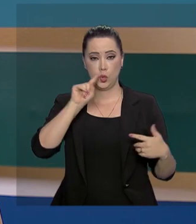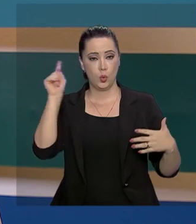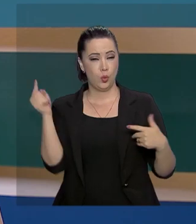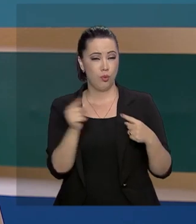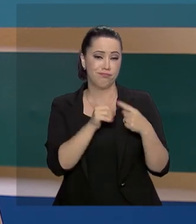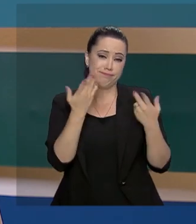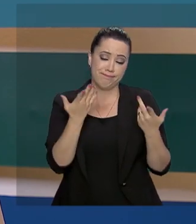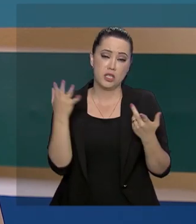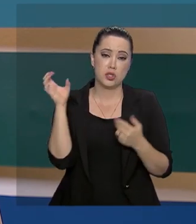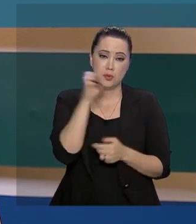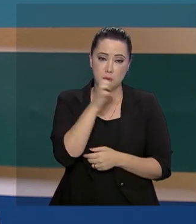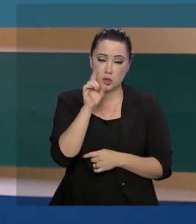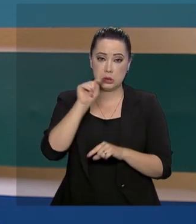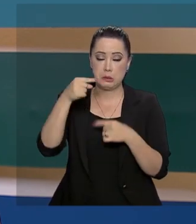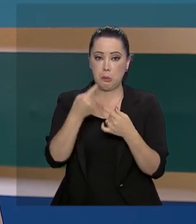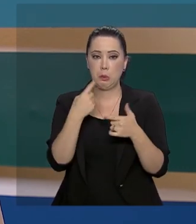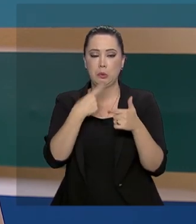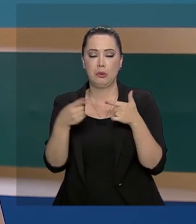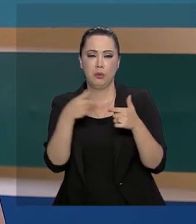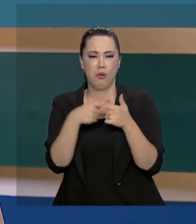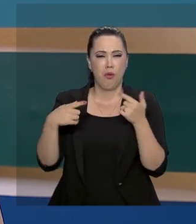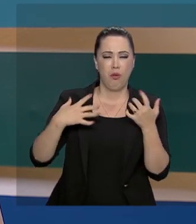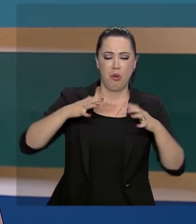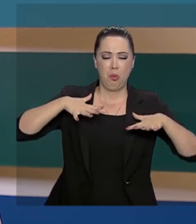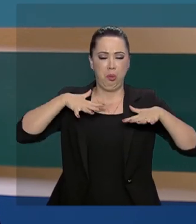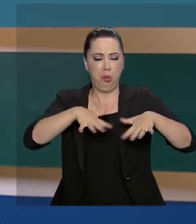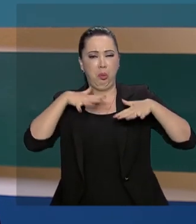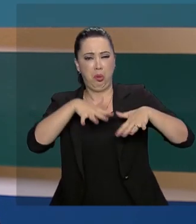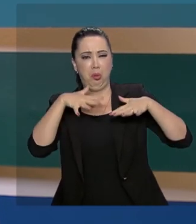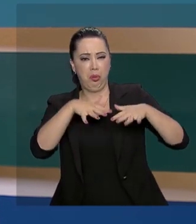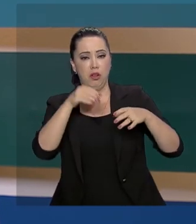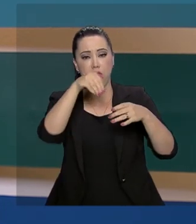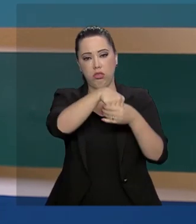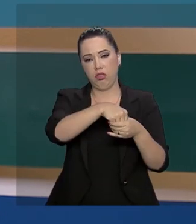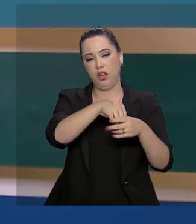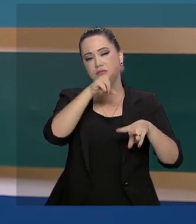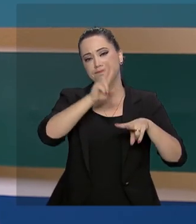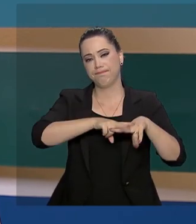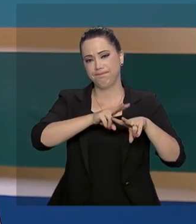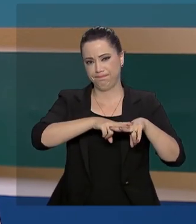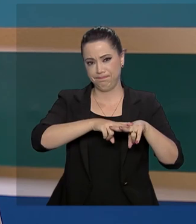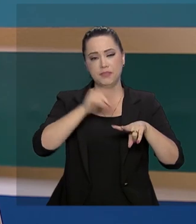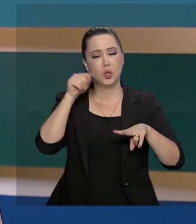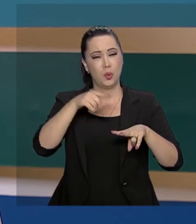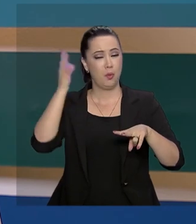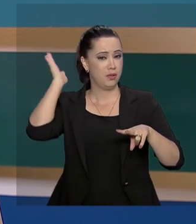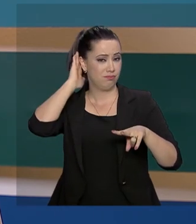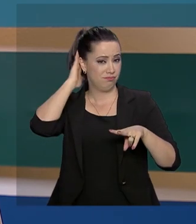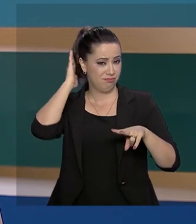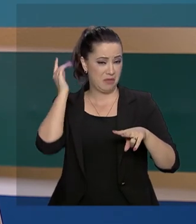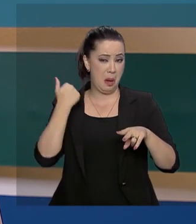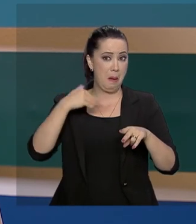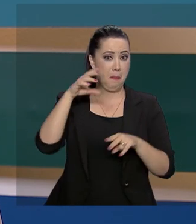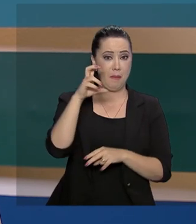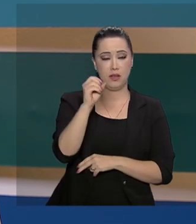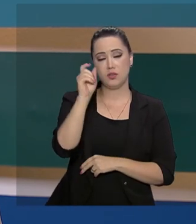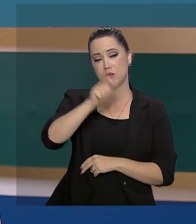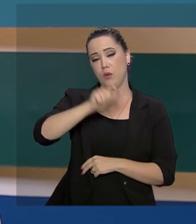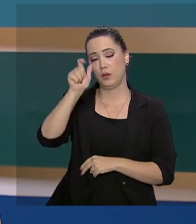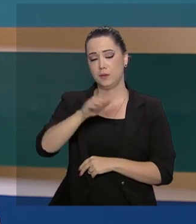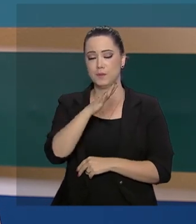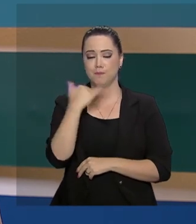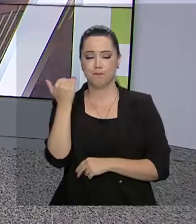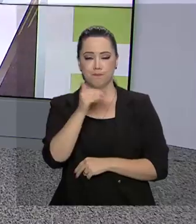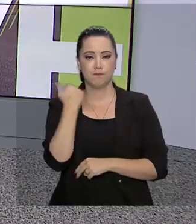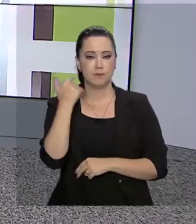emergencial foi tomada após a rebelião no Centro de Recuperação Regional de Altamira, no Pará, que deixou mais de 50 presos mortos